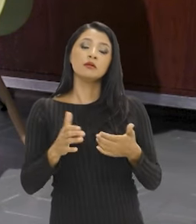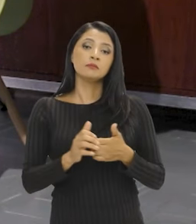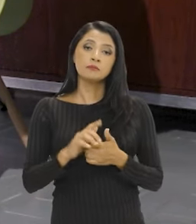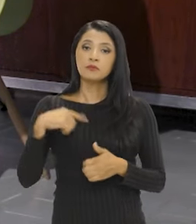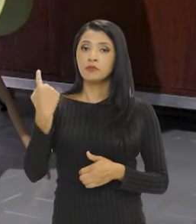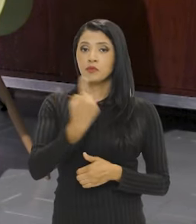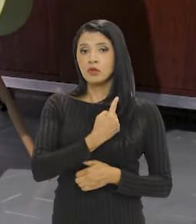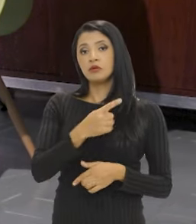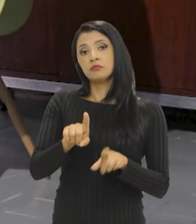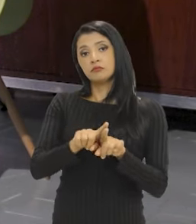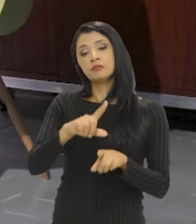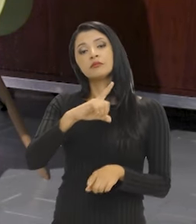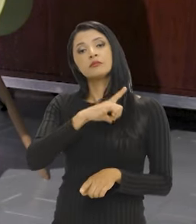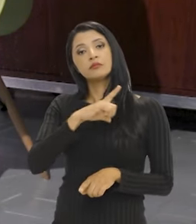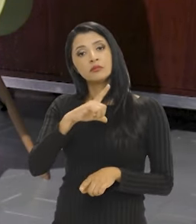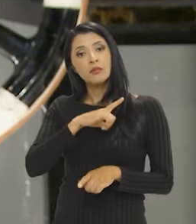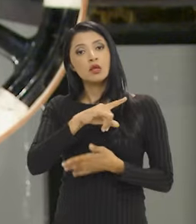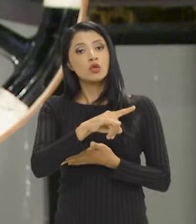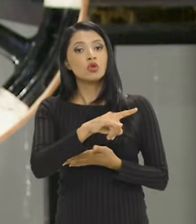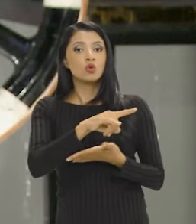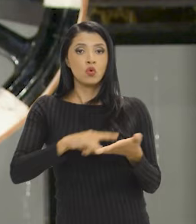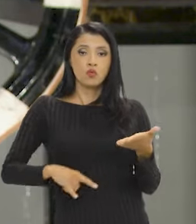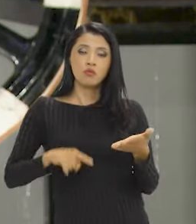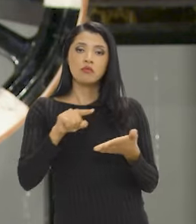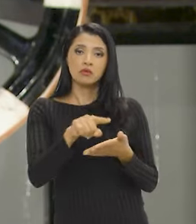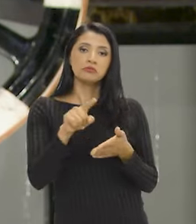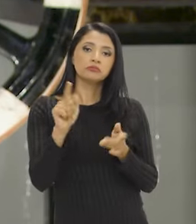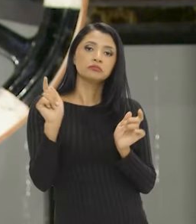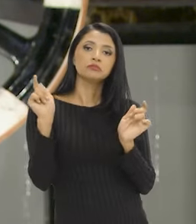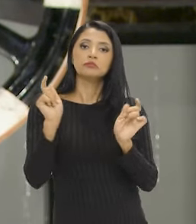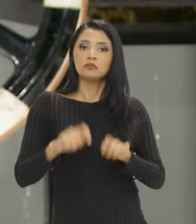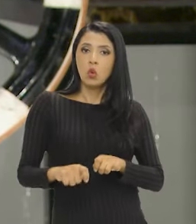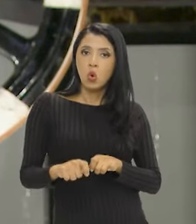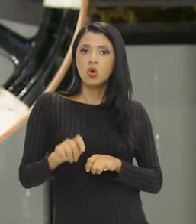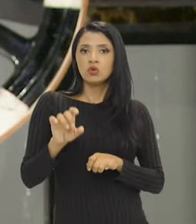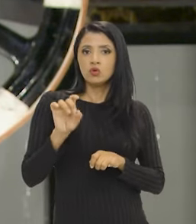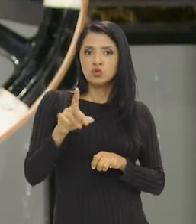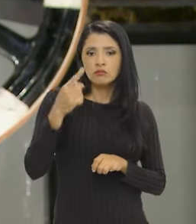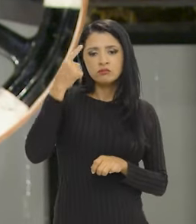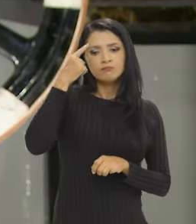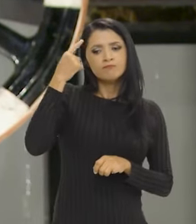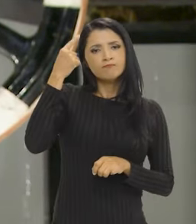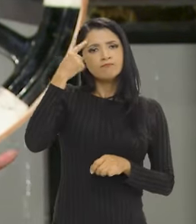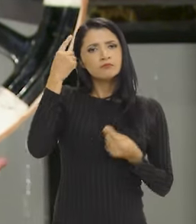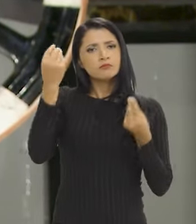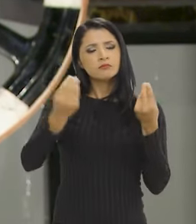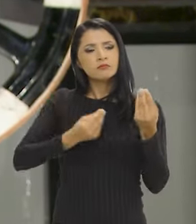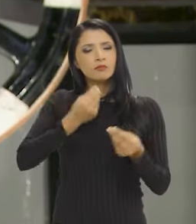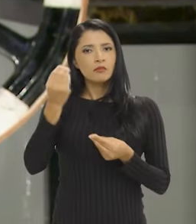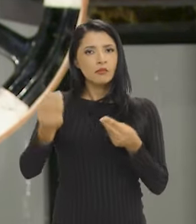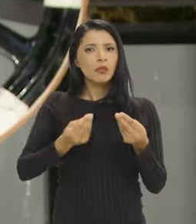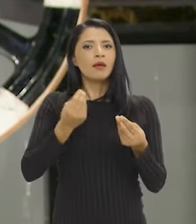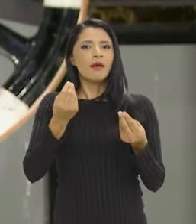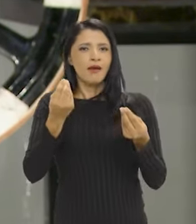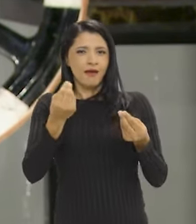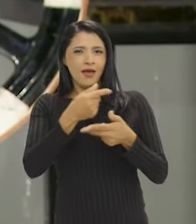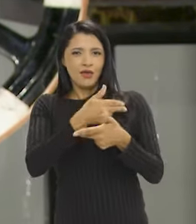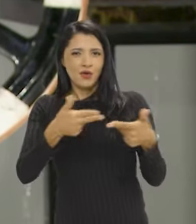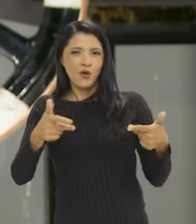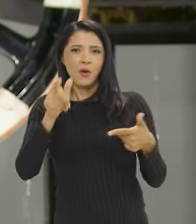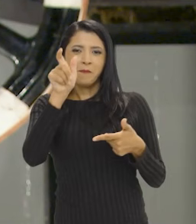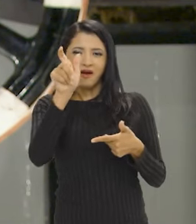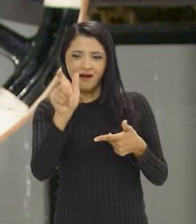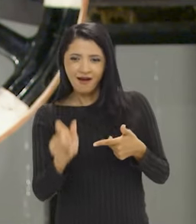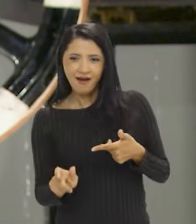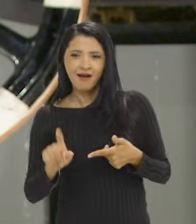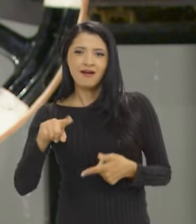sentido, a gente tem documentos que permitem não só pensar nos termos